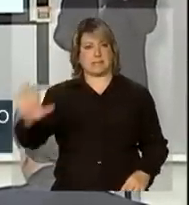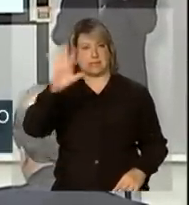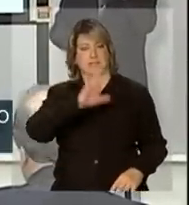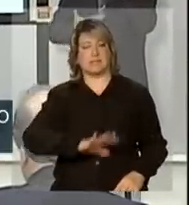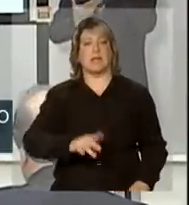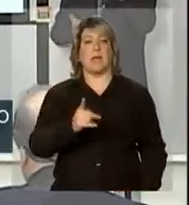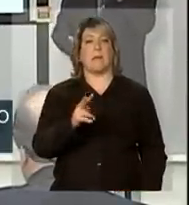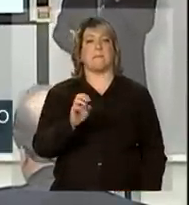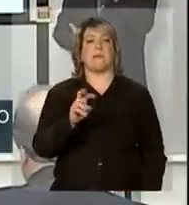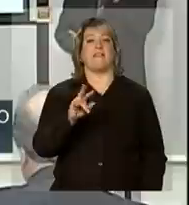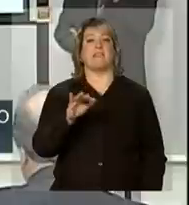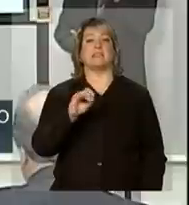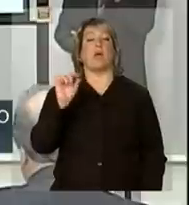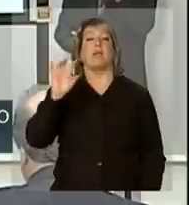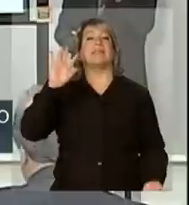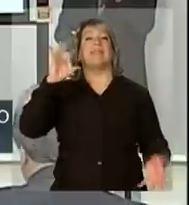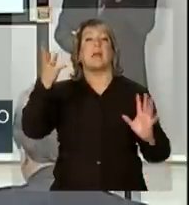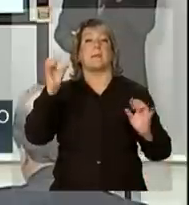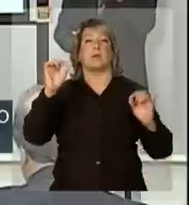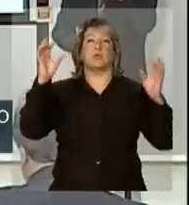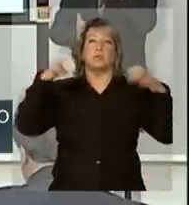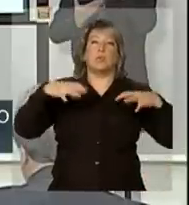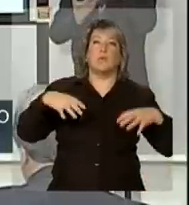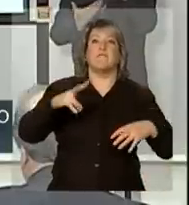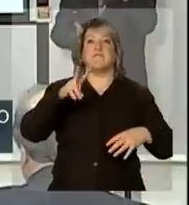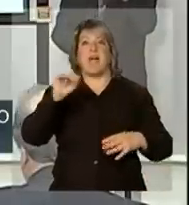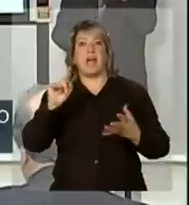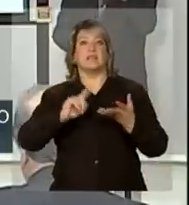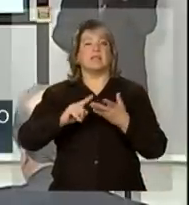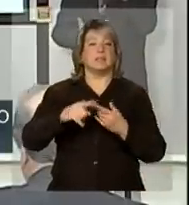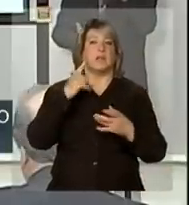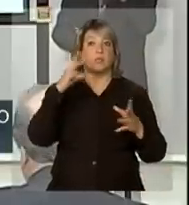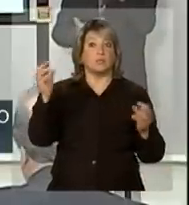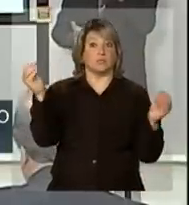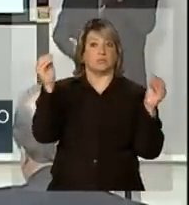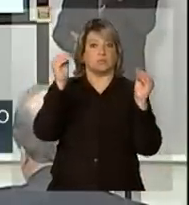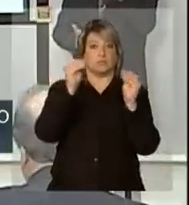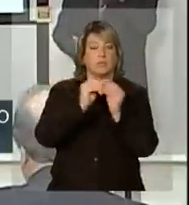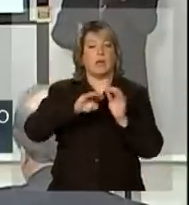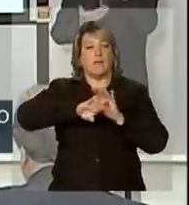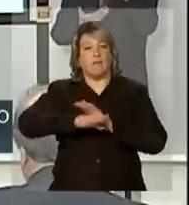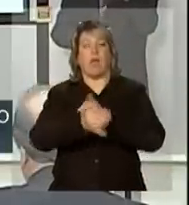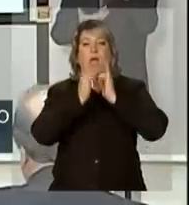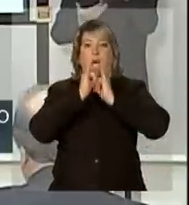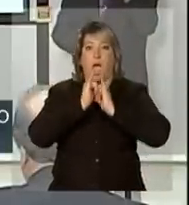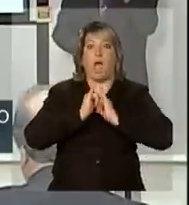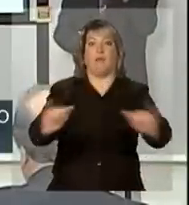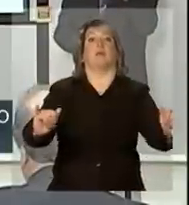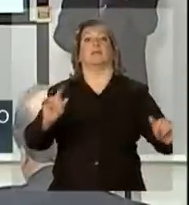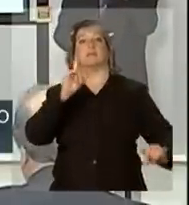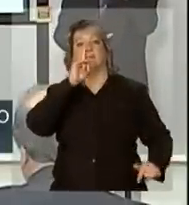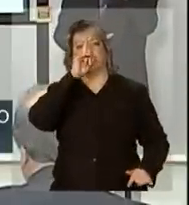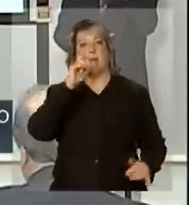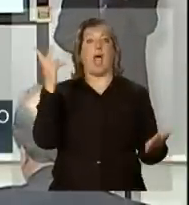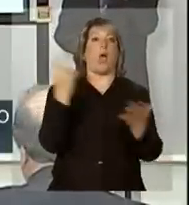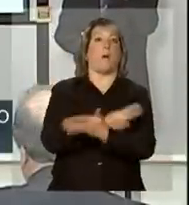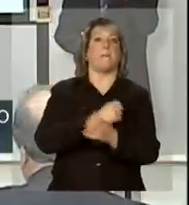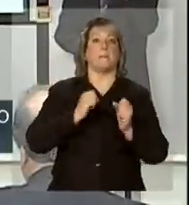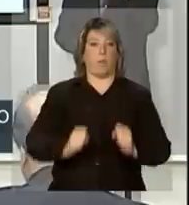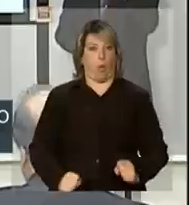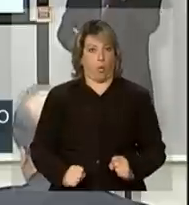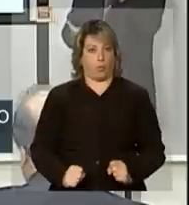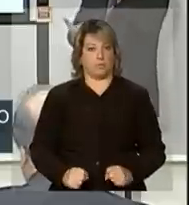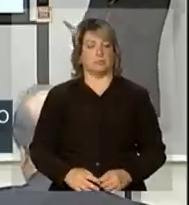meteorológica por órgãos de excelência e transforma essas informações em alerta de risco de desastres naturais.